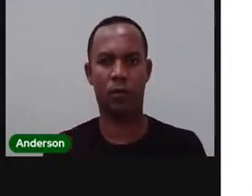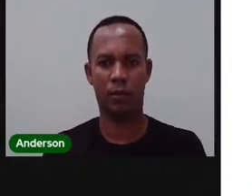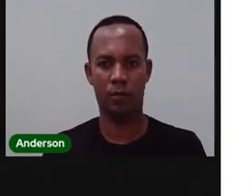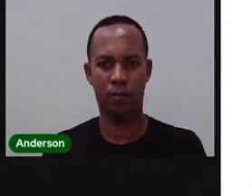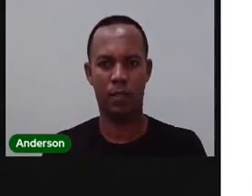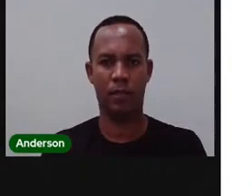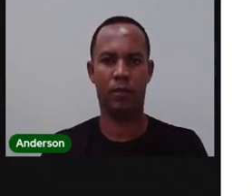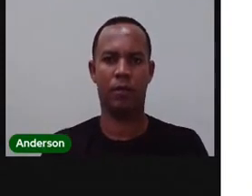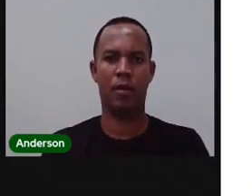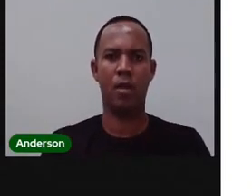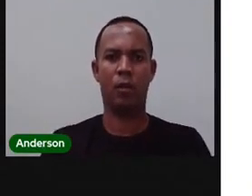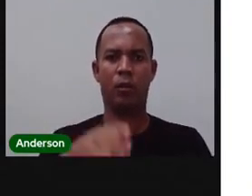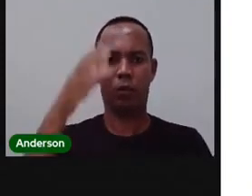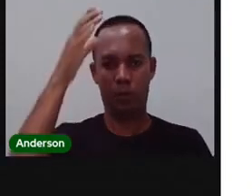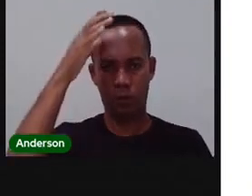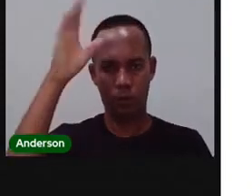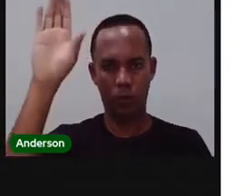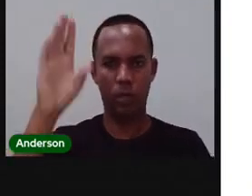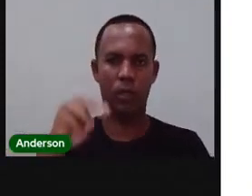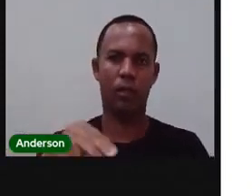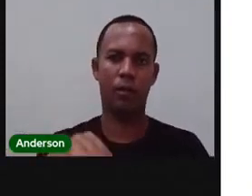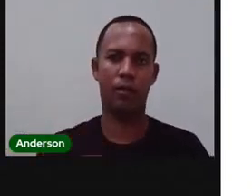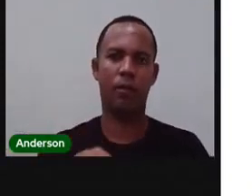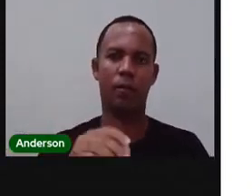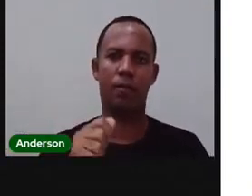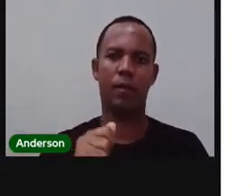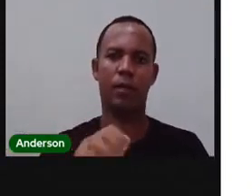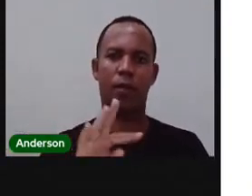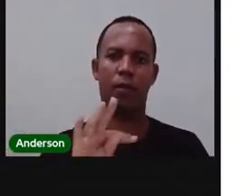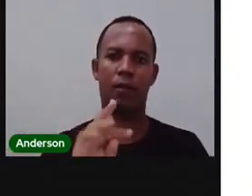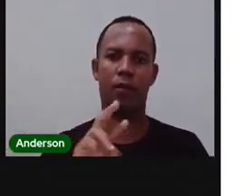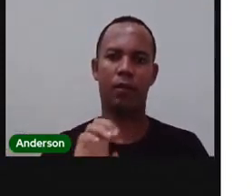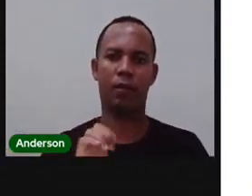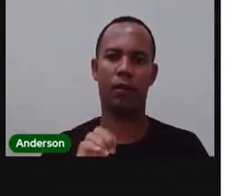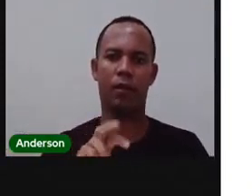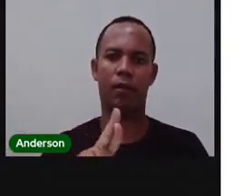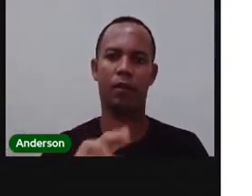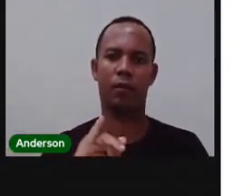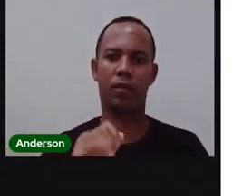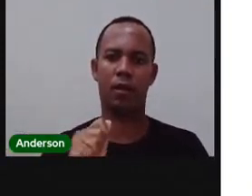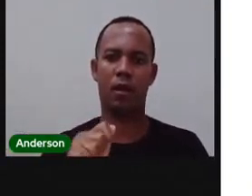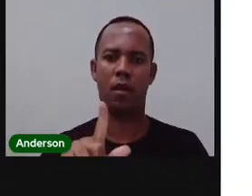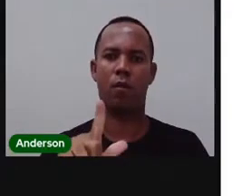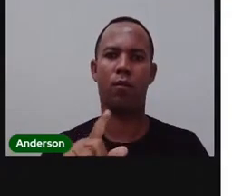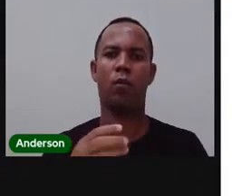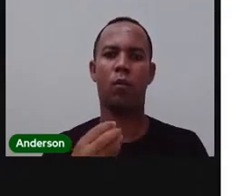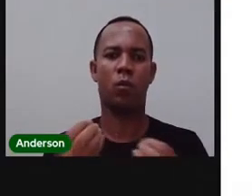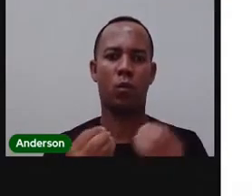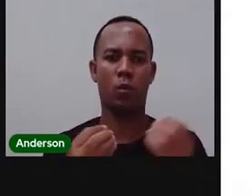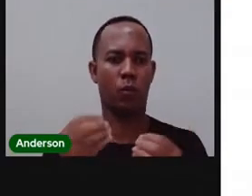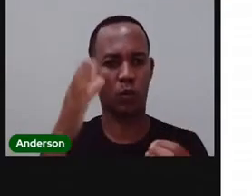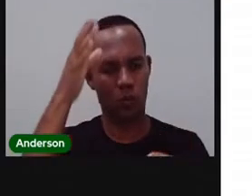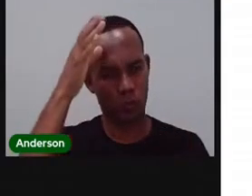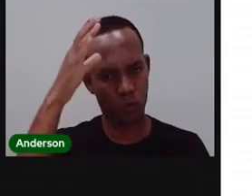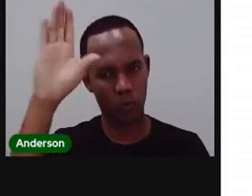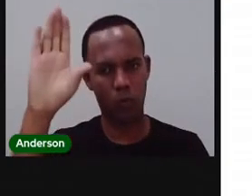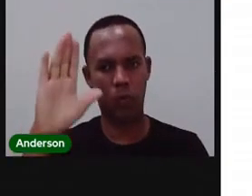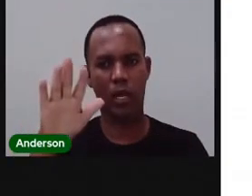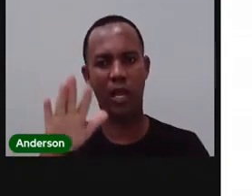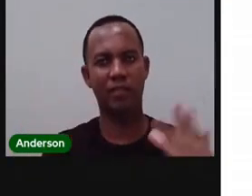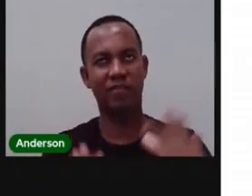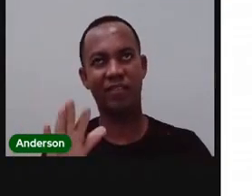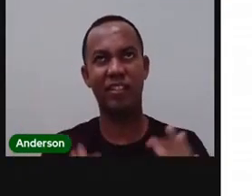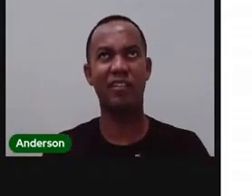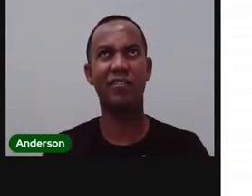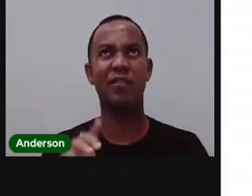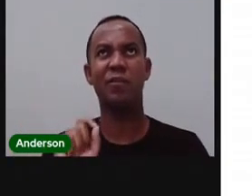Feira de Santana, um pouco mais sobre essa cultura, né? Que às vezes acaba muito despercebida,